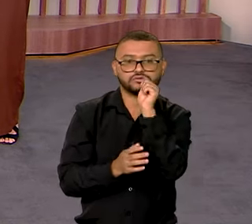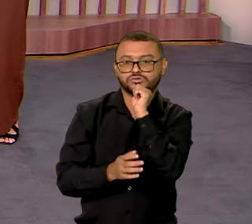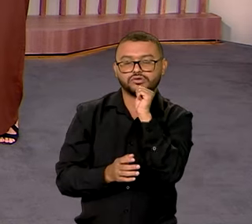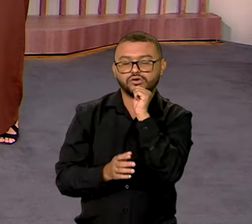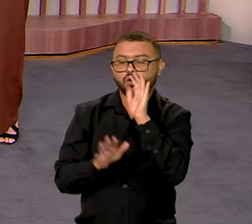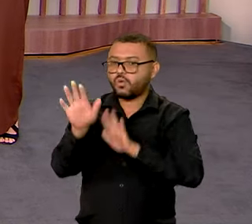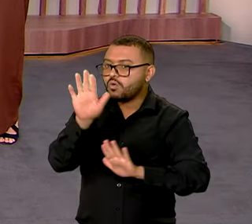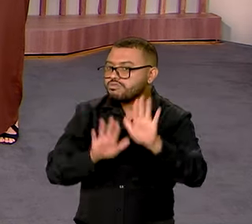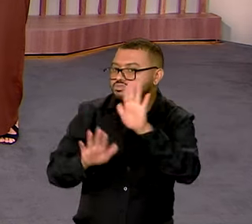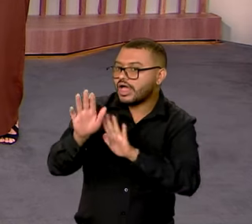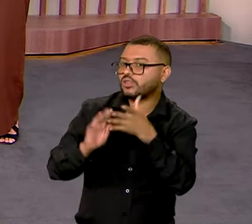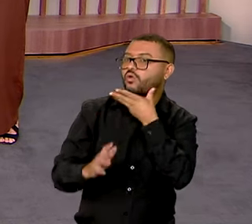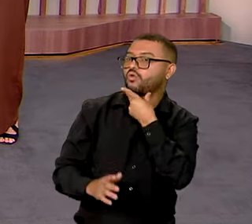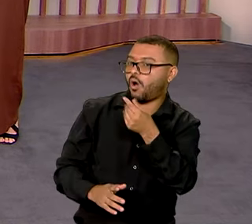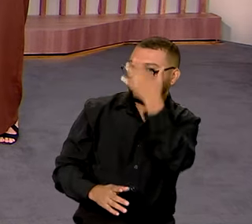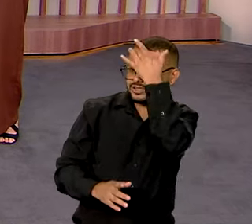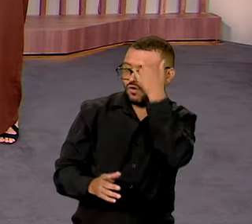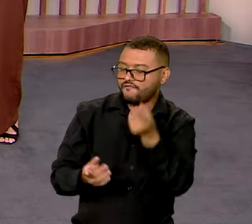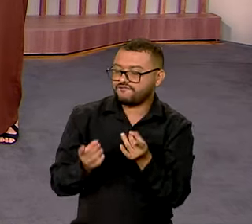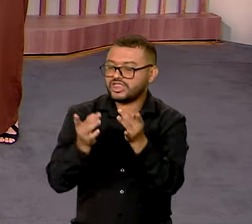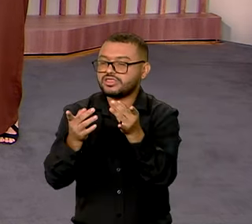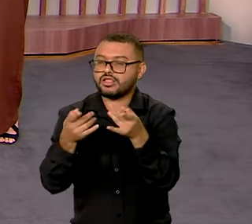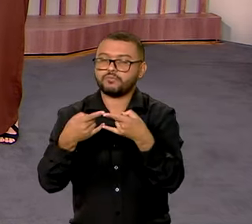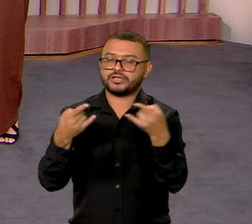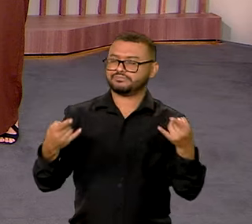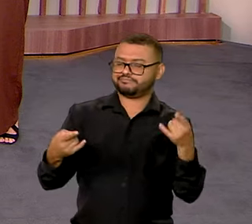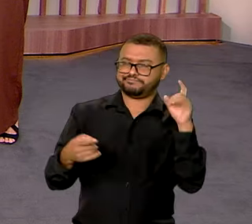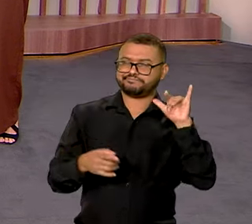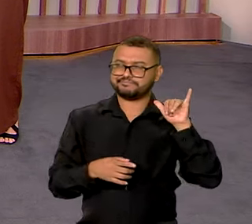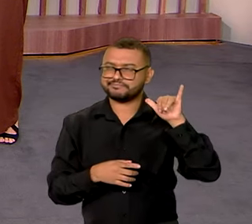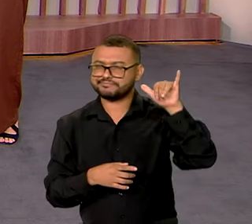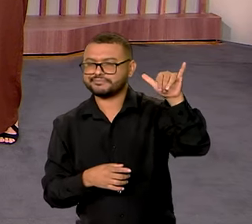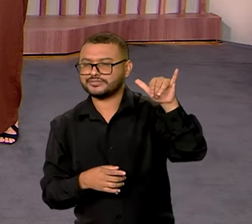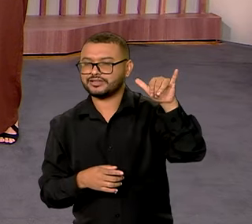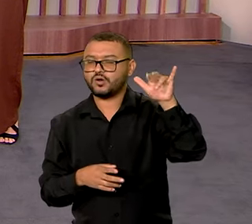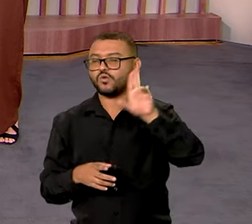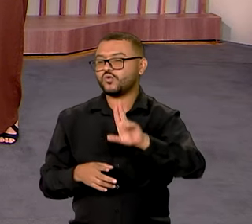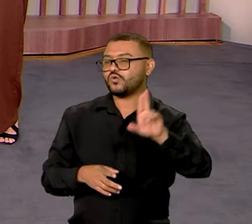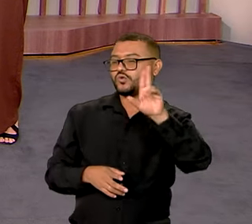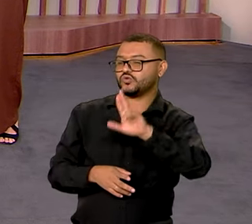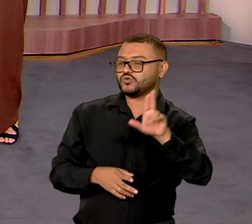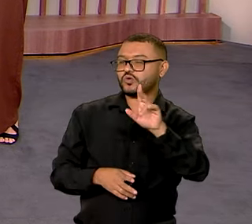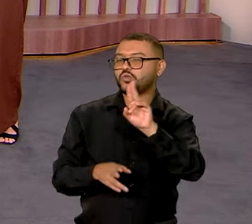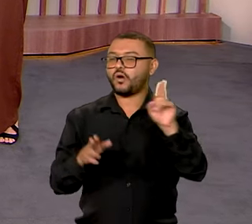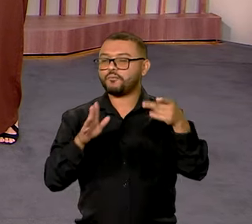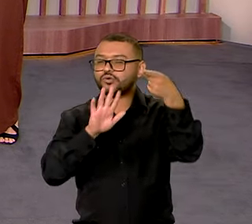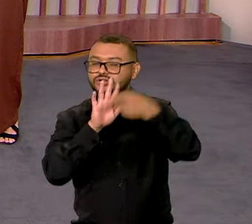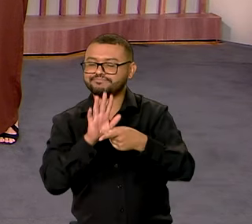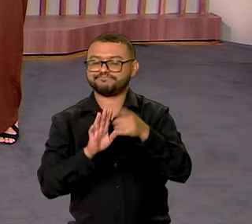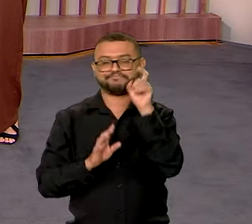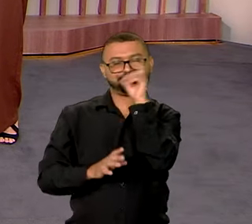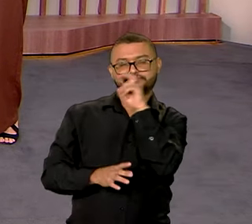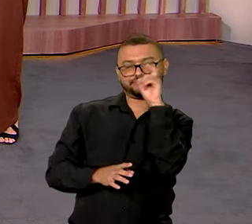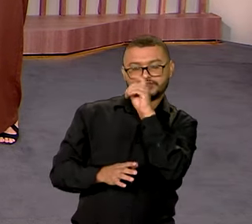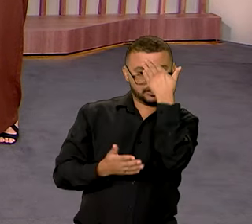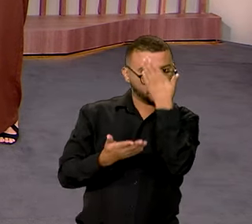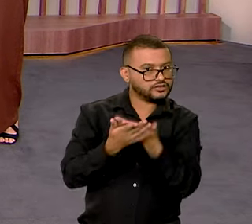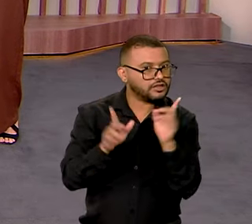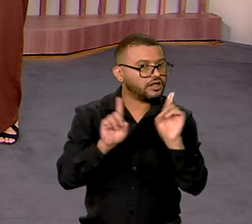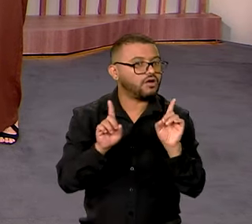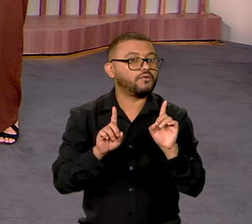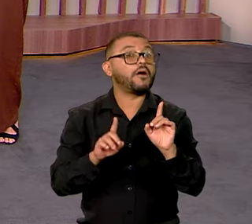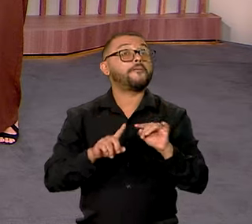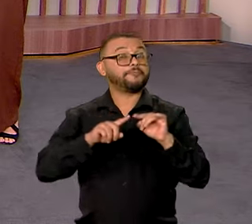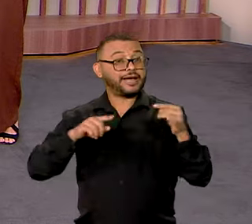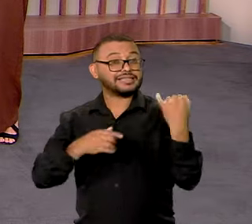com esses golpes aí de passagens aéreas, que quando usam esse nome do Voa Brasil, não é verdade. Cuidado para não cair em golpe.